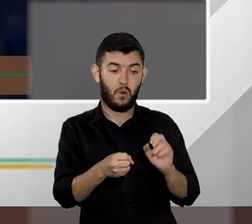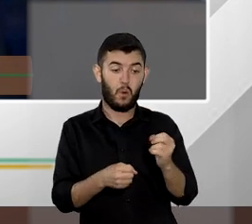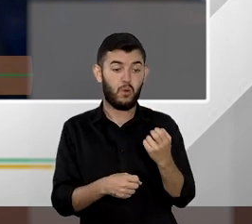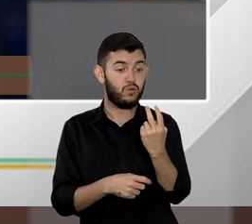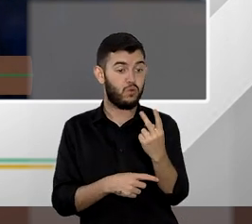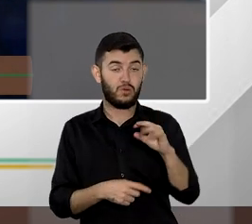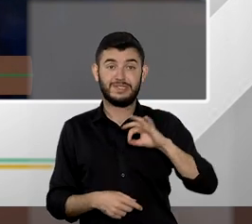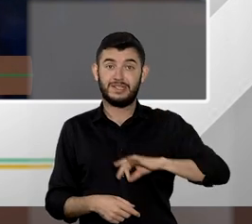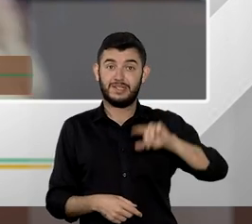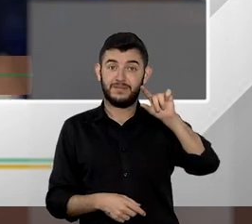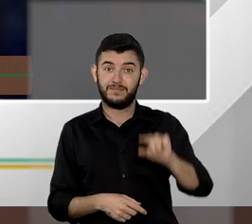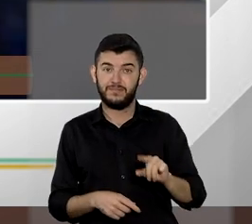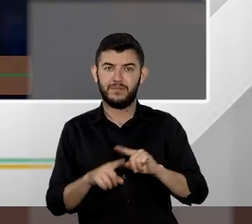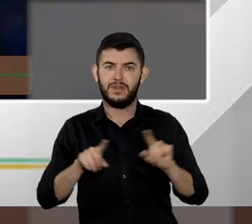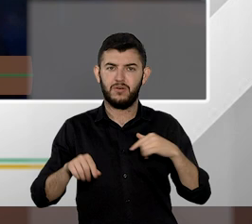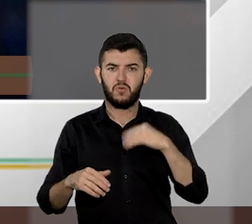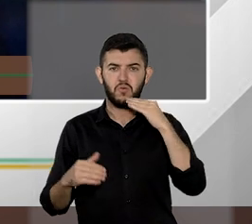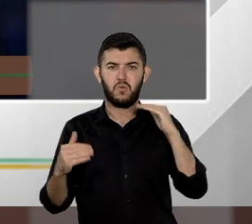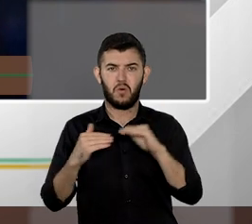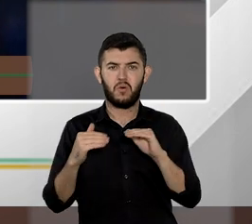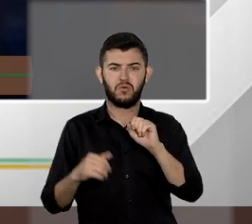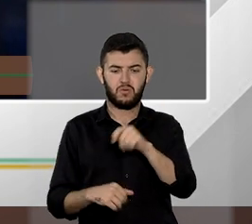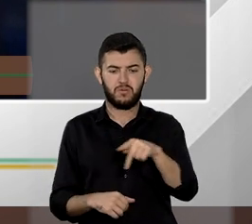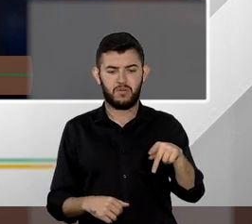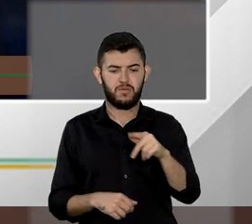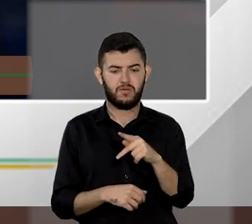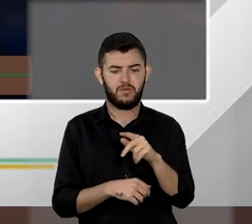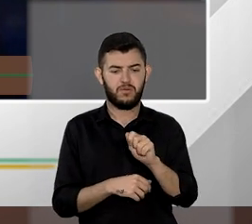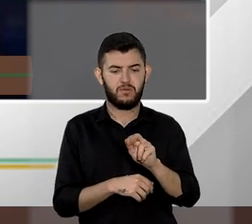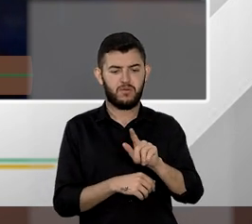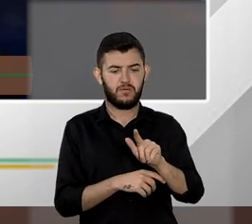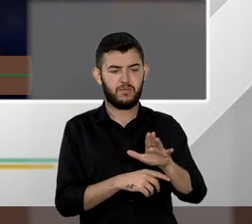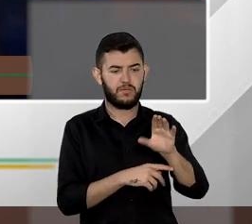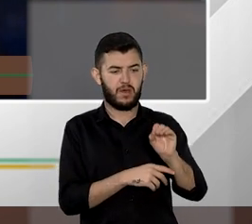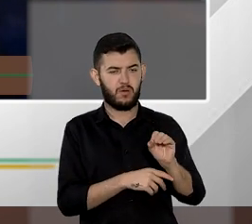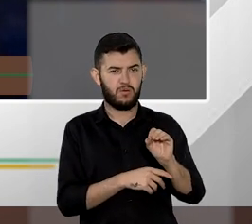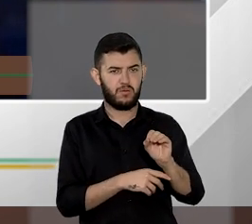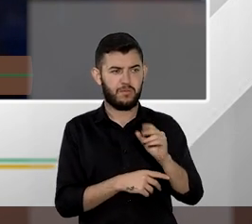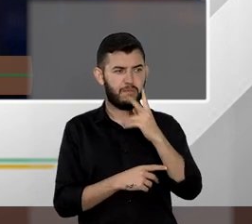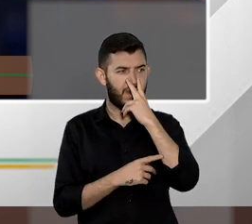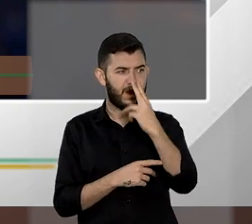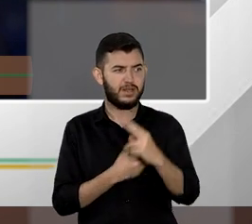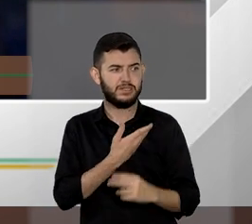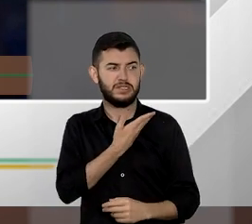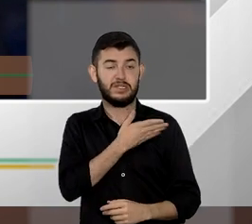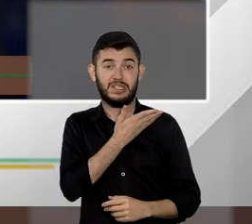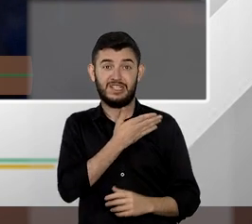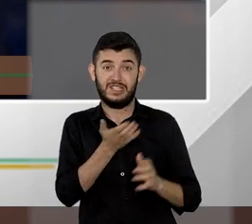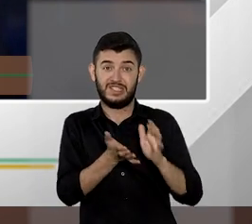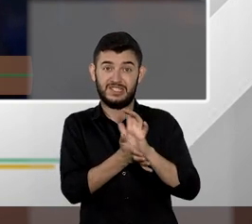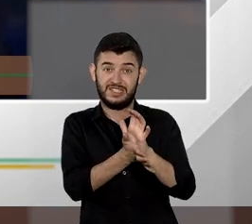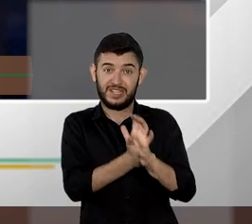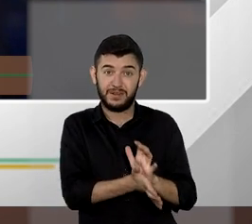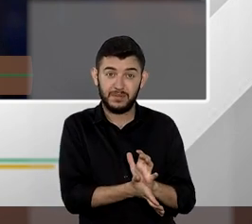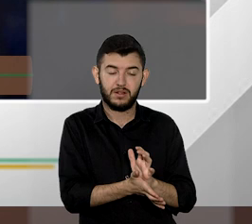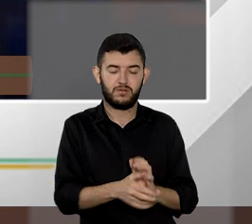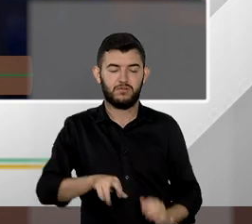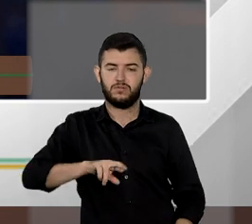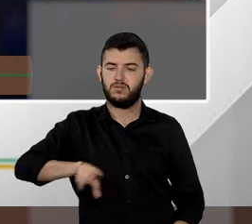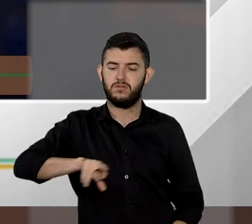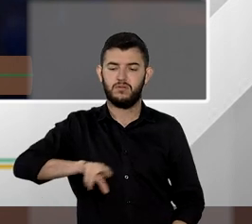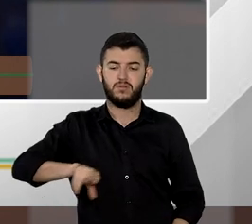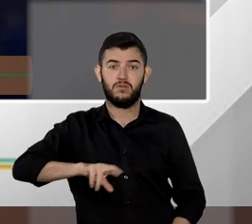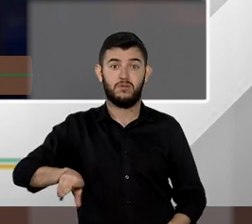Paulo no sentido de que ao contrário ela não é discriminatória ela é uma garantia quer dizer se o valor for superior está